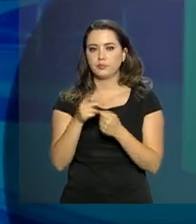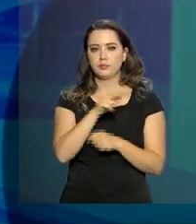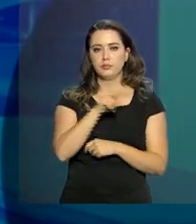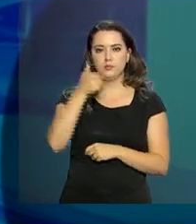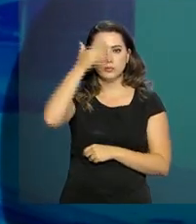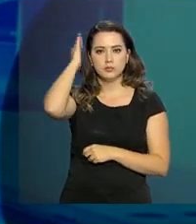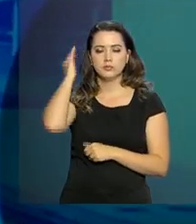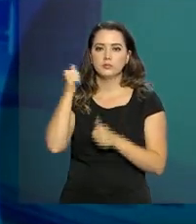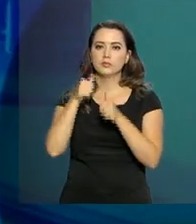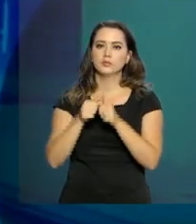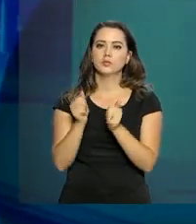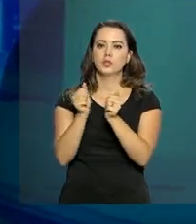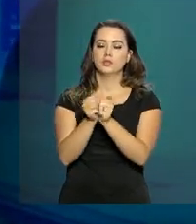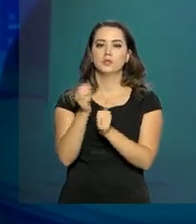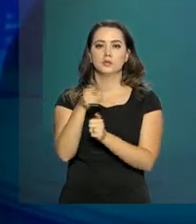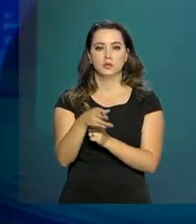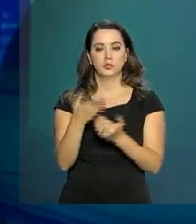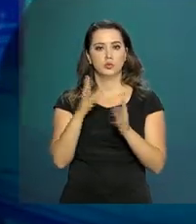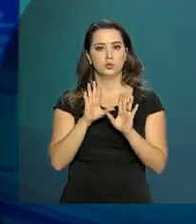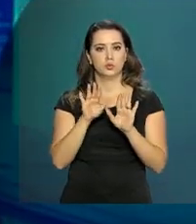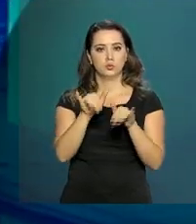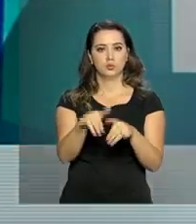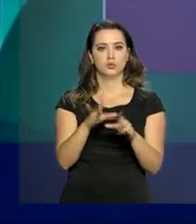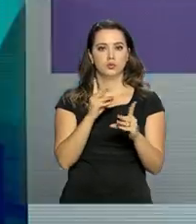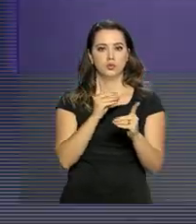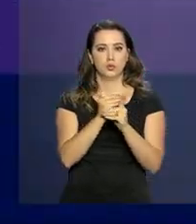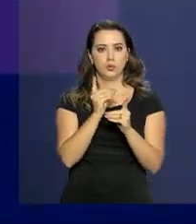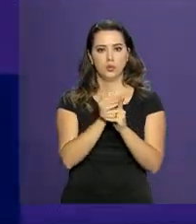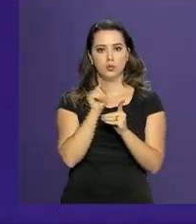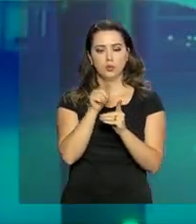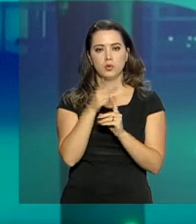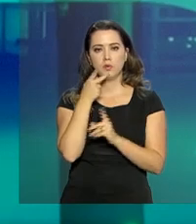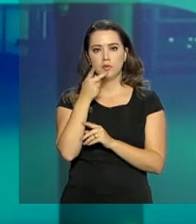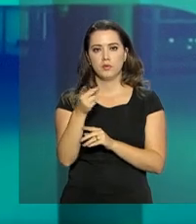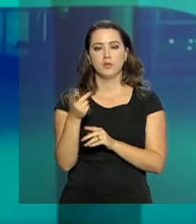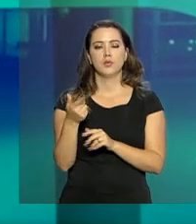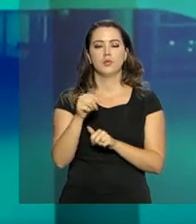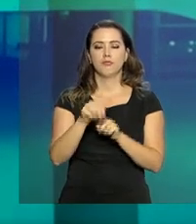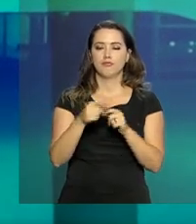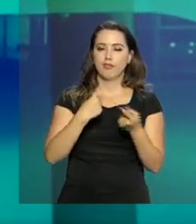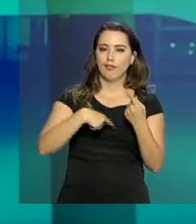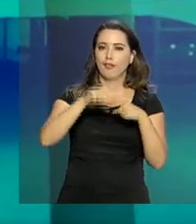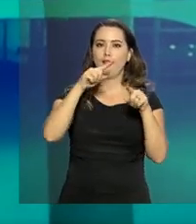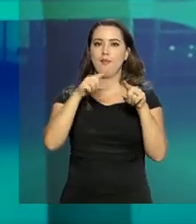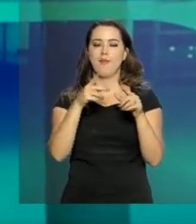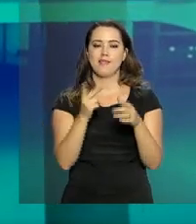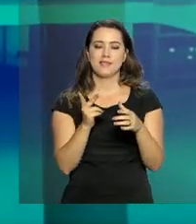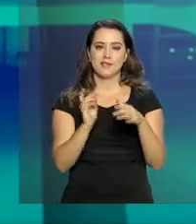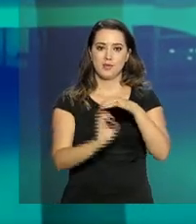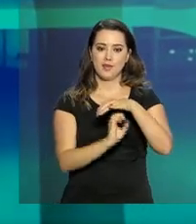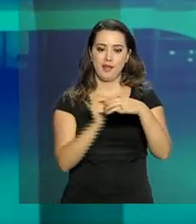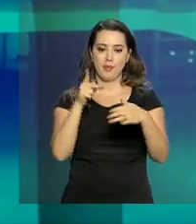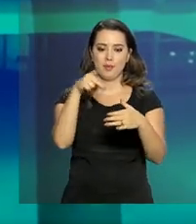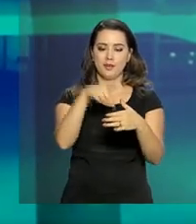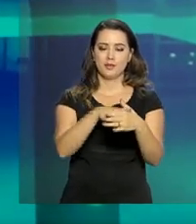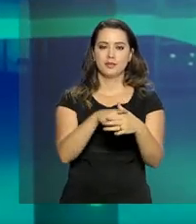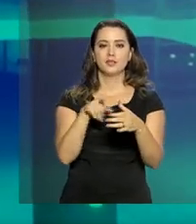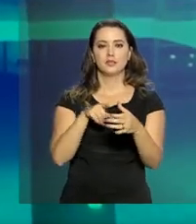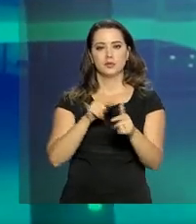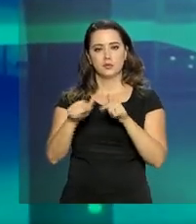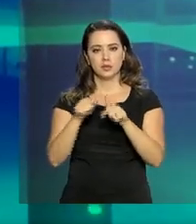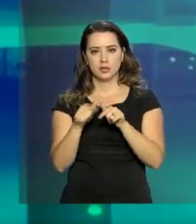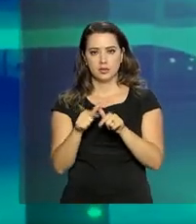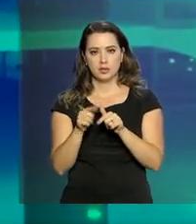presidente Michel Temer esteve há pouco no encerramento do encontro, onde falou da recuperação da Petrobras das ações para atrair investidores